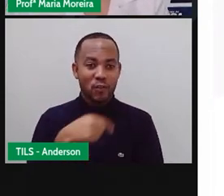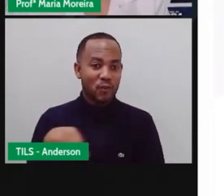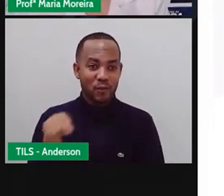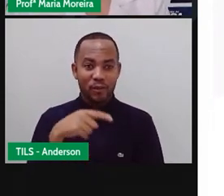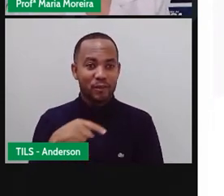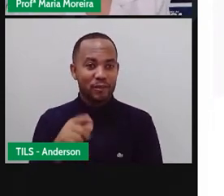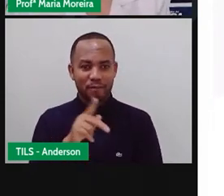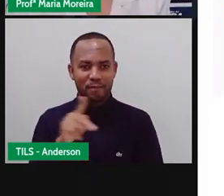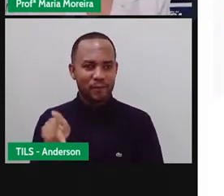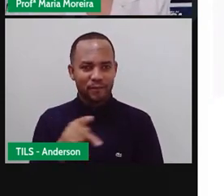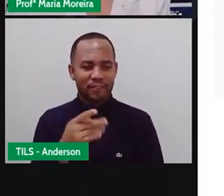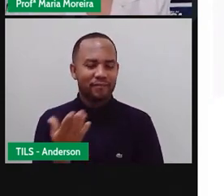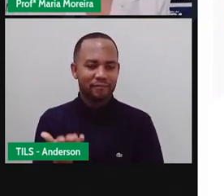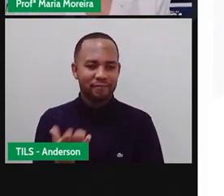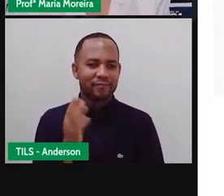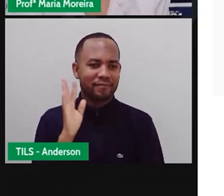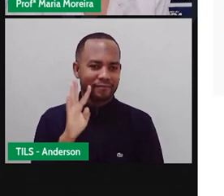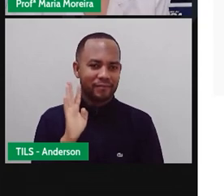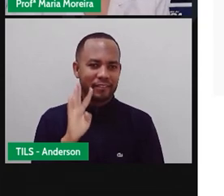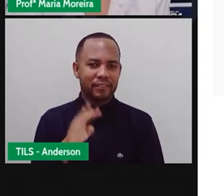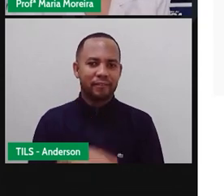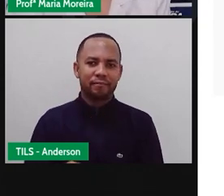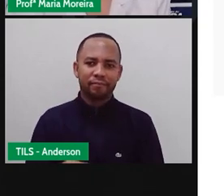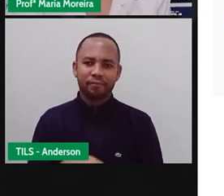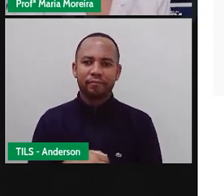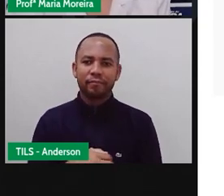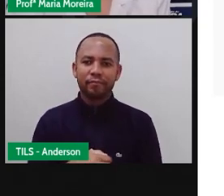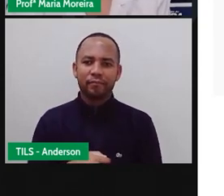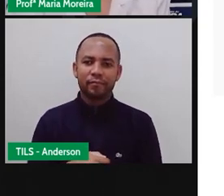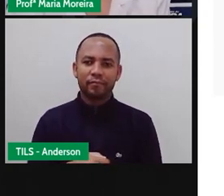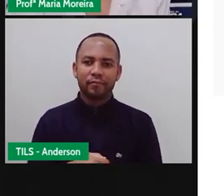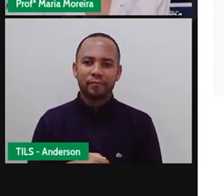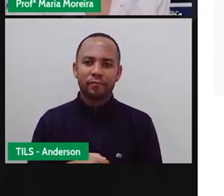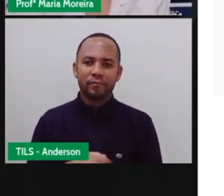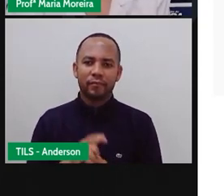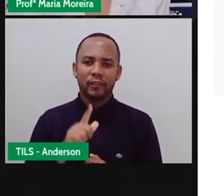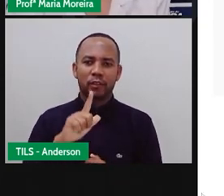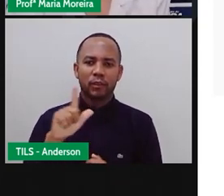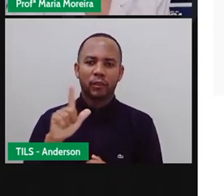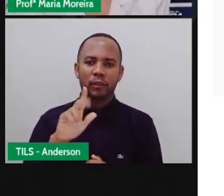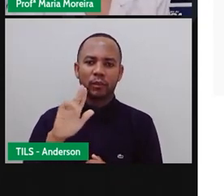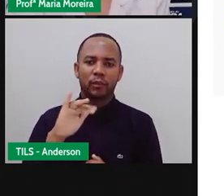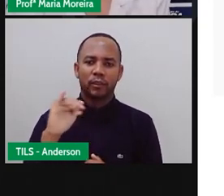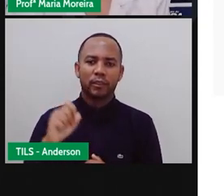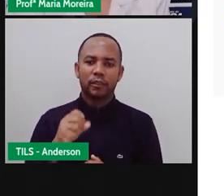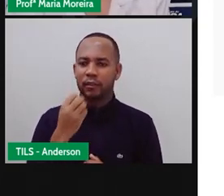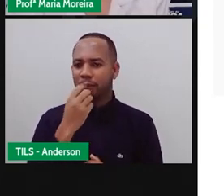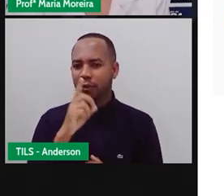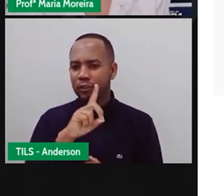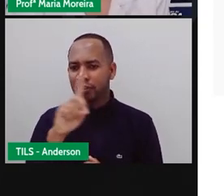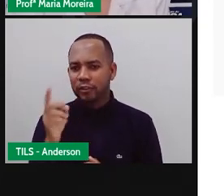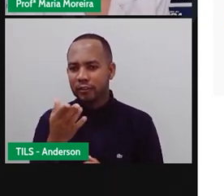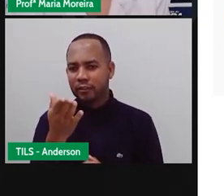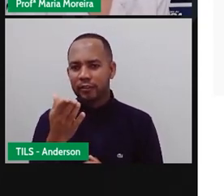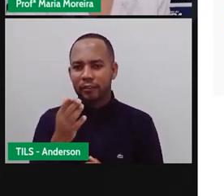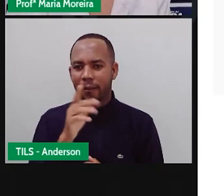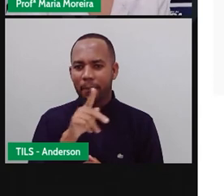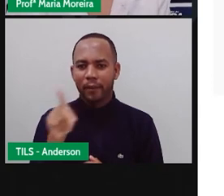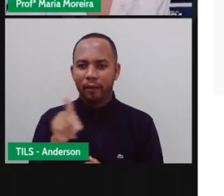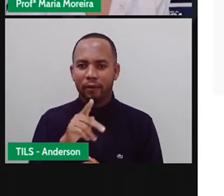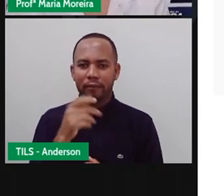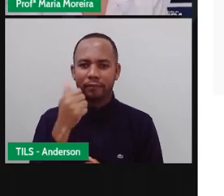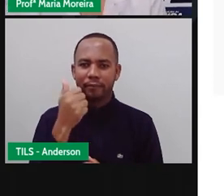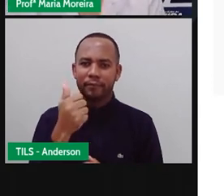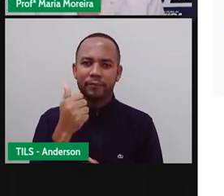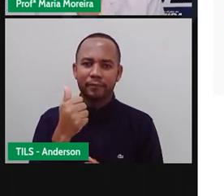Anderson. Vamos seguir. Luiz Carlos Luizinho. Bom dia, Pro. Tudo bem? Tudo bem comigo. E com